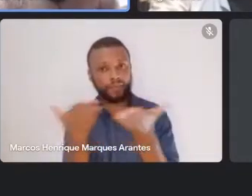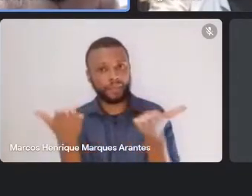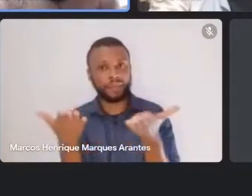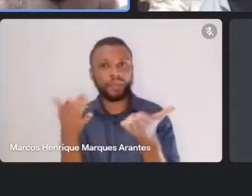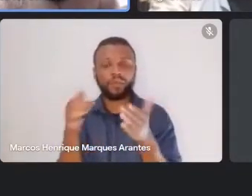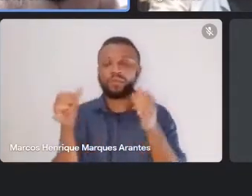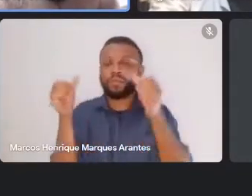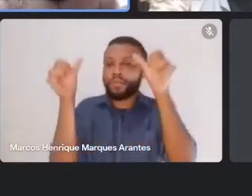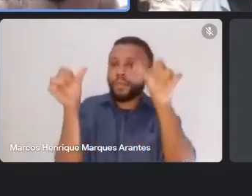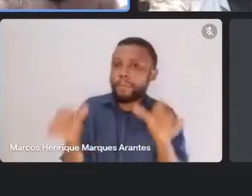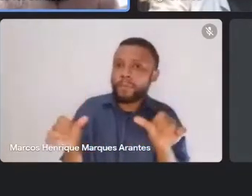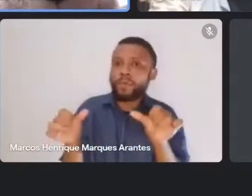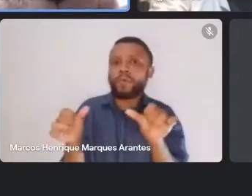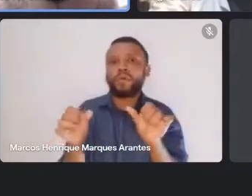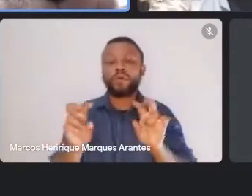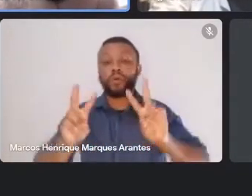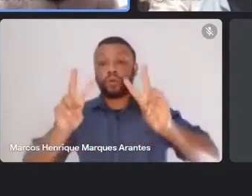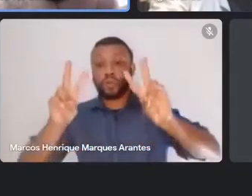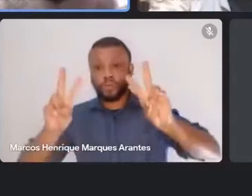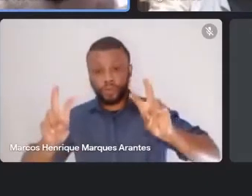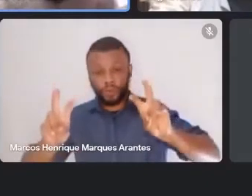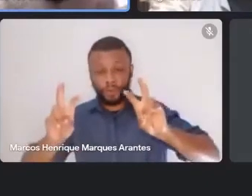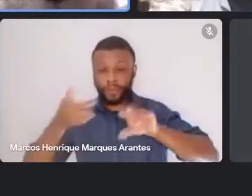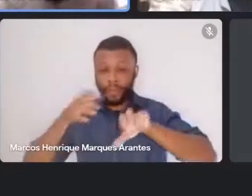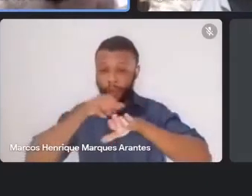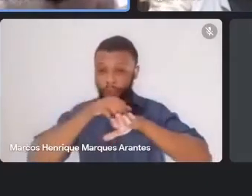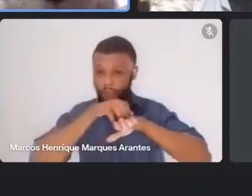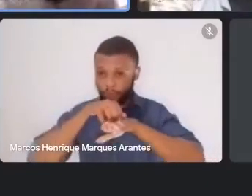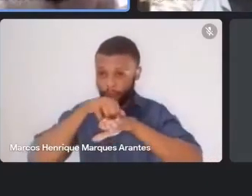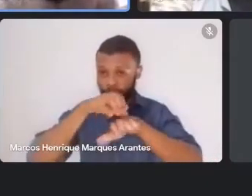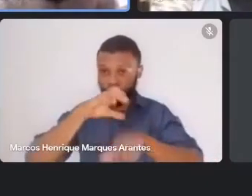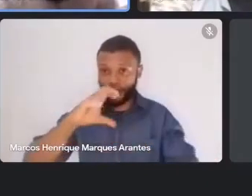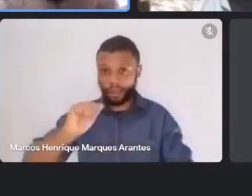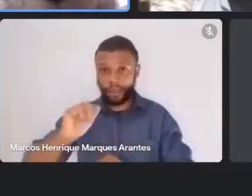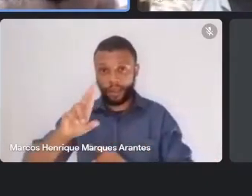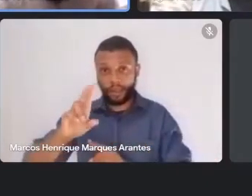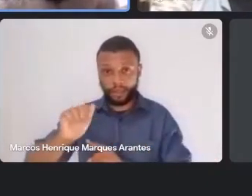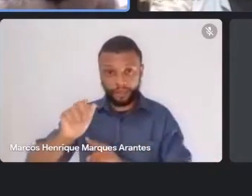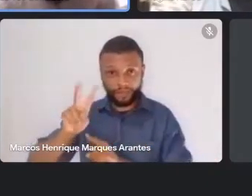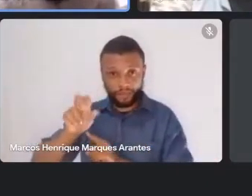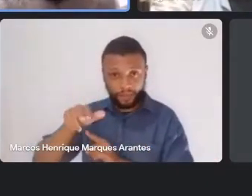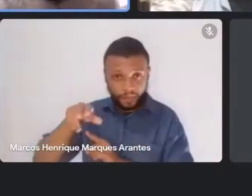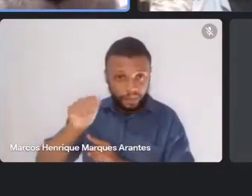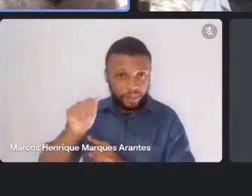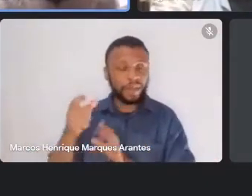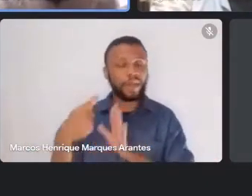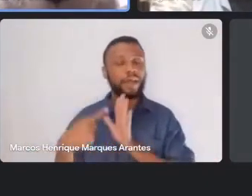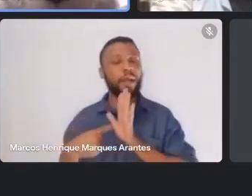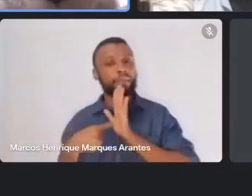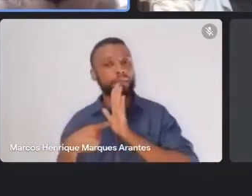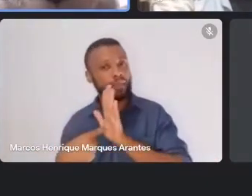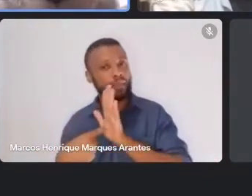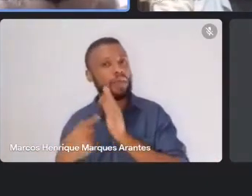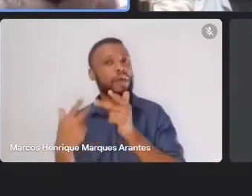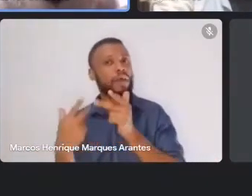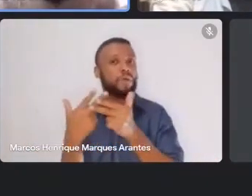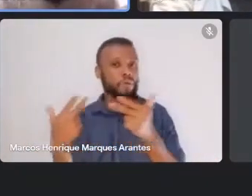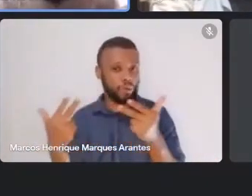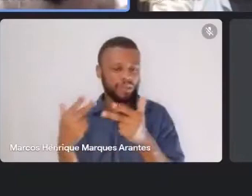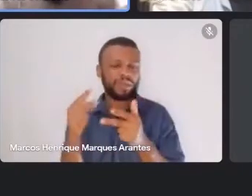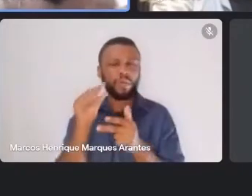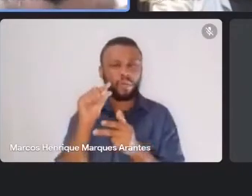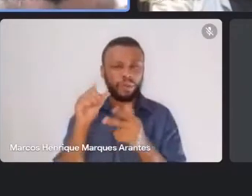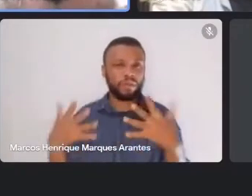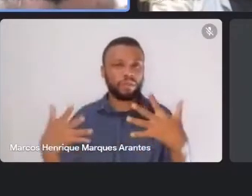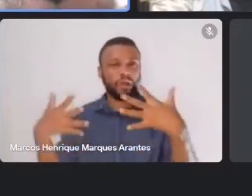caravana, dos cartazes da caravana, só instante. Essas apresentações aqui são complicadas às